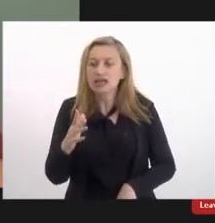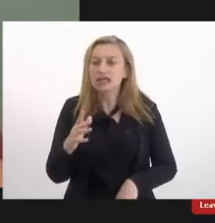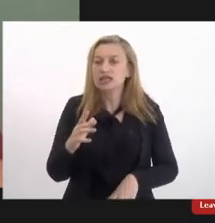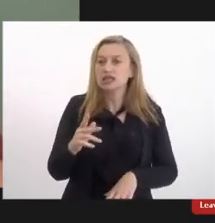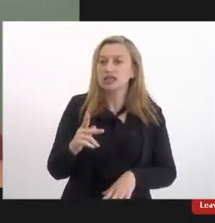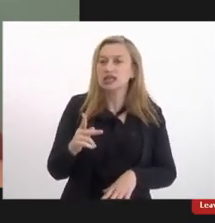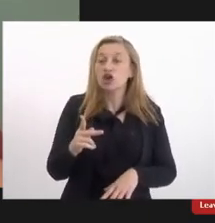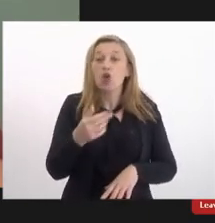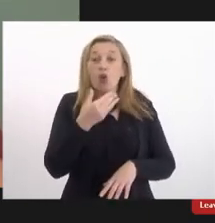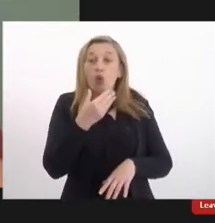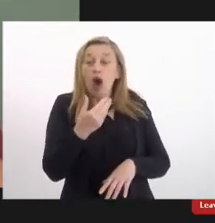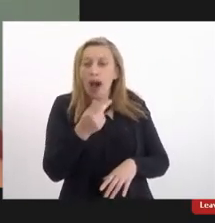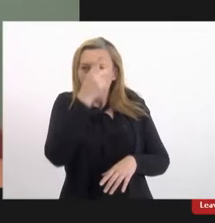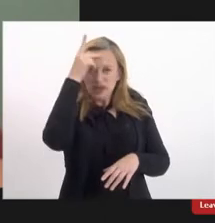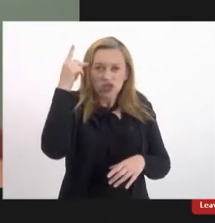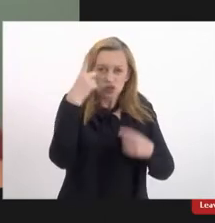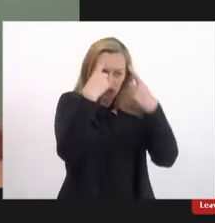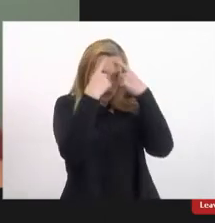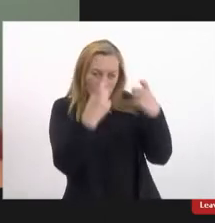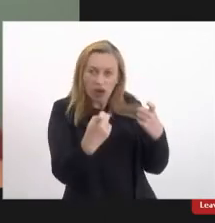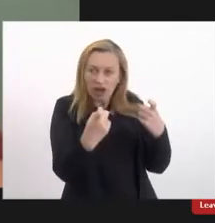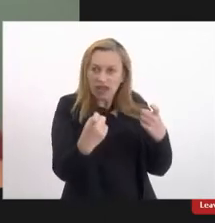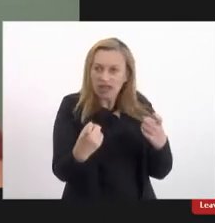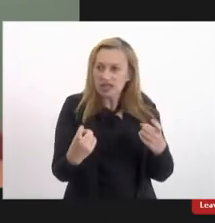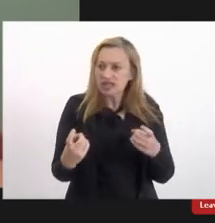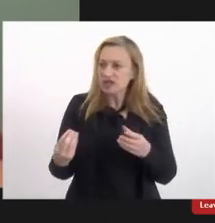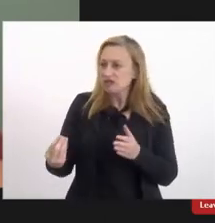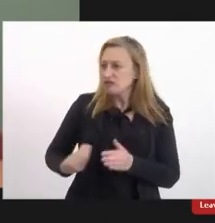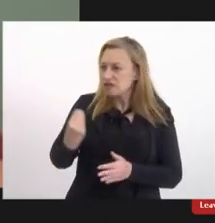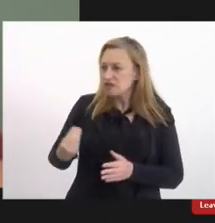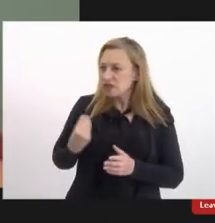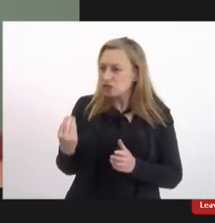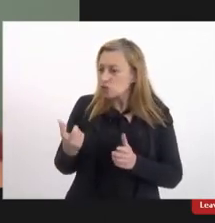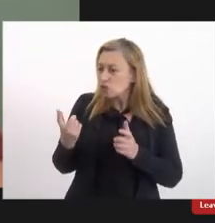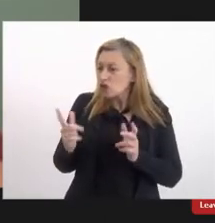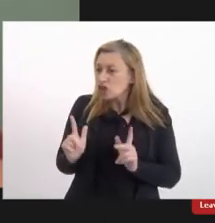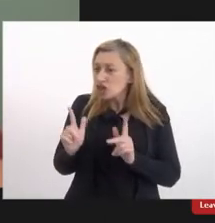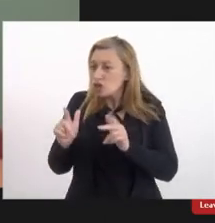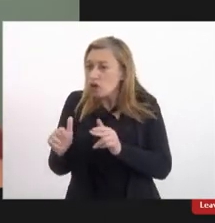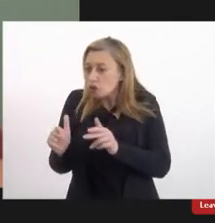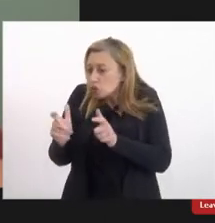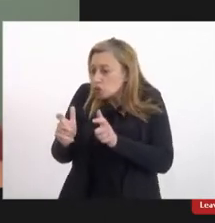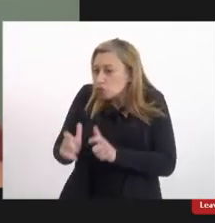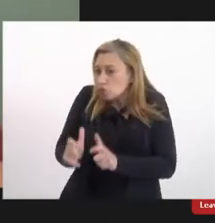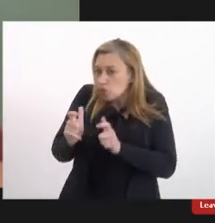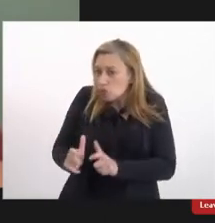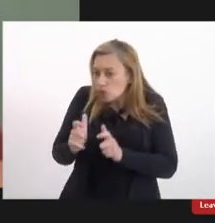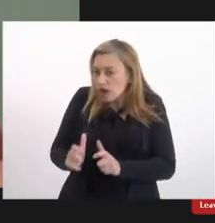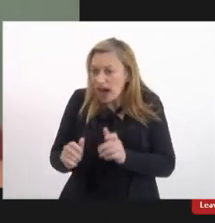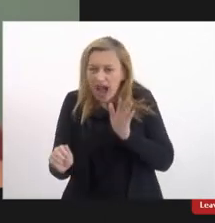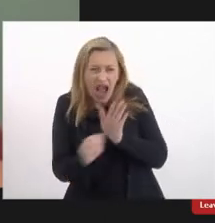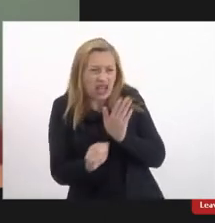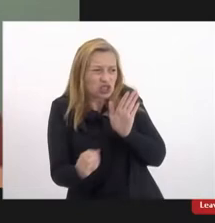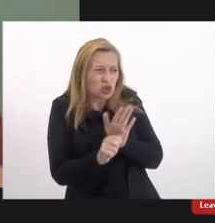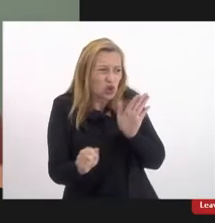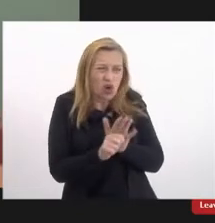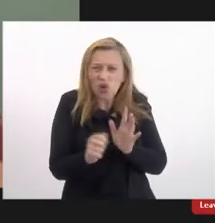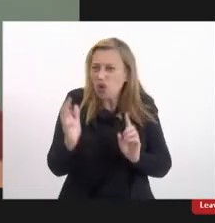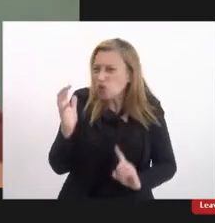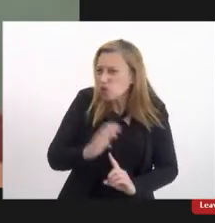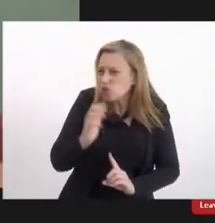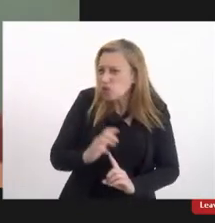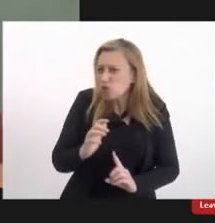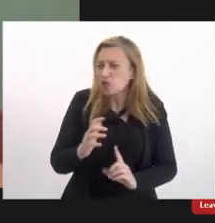mesmo ambiente uma falta do trabalho a bebida as drogas e essa opressão e aí a mulher